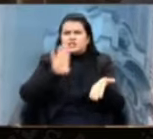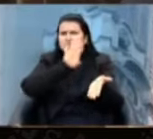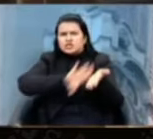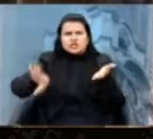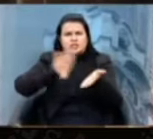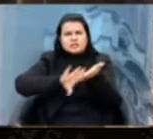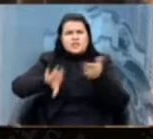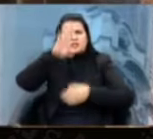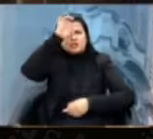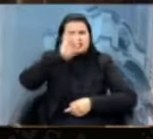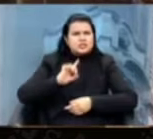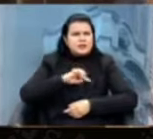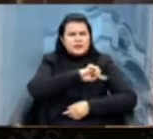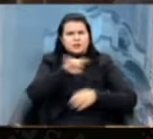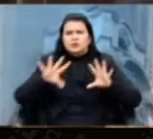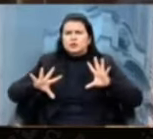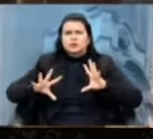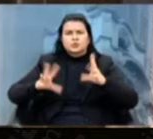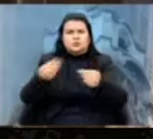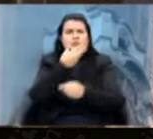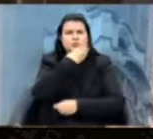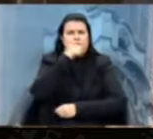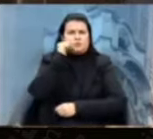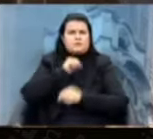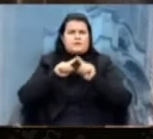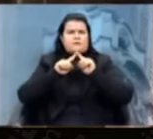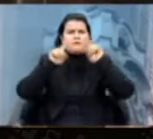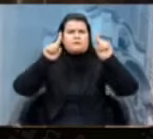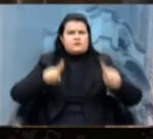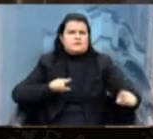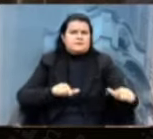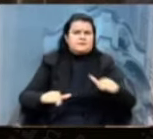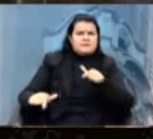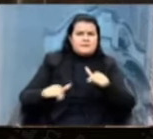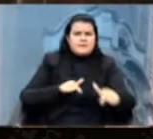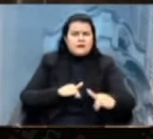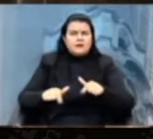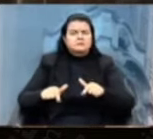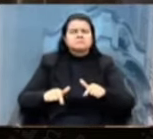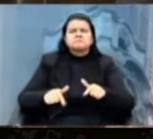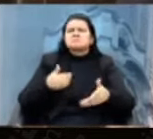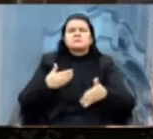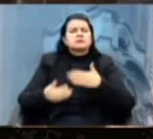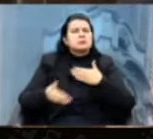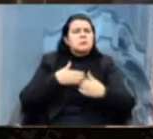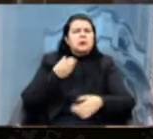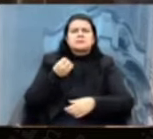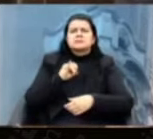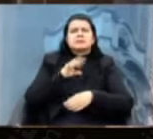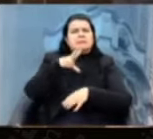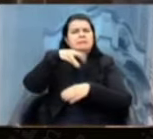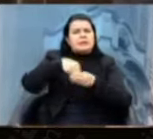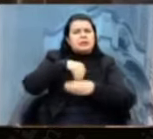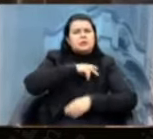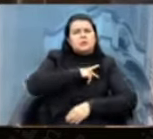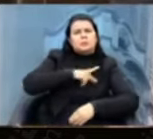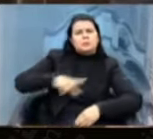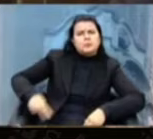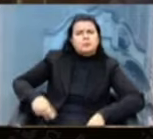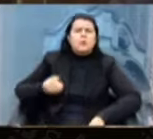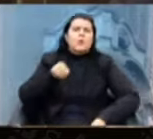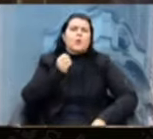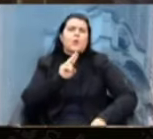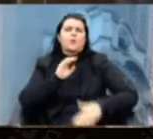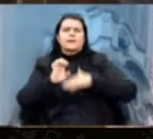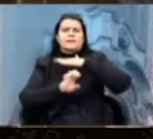direitos de todos e todas as trabalhadoras e trabalhadoras, independente se são do serviço público ou da iniciativa privada.